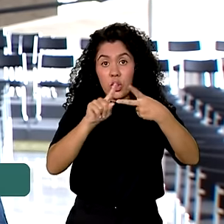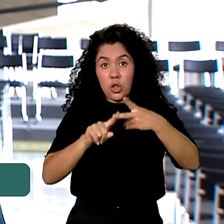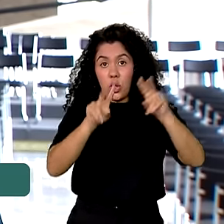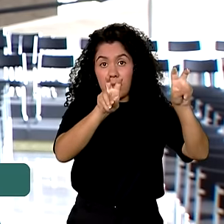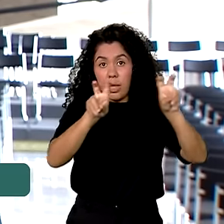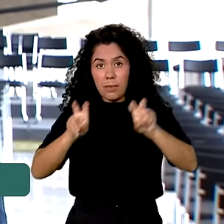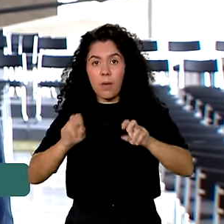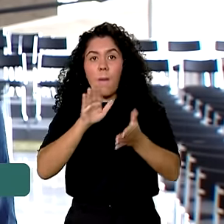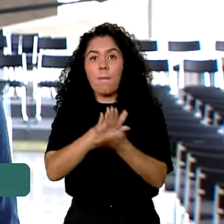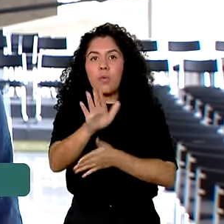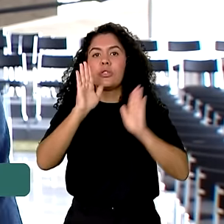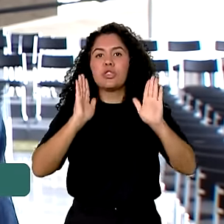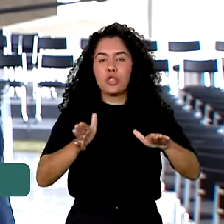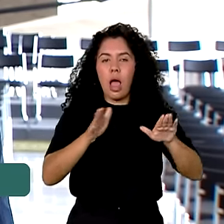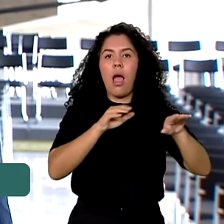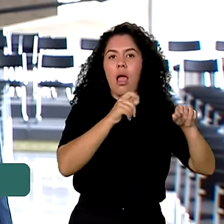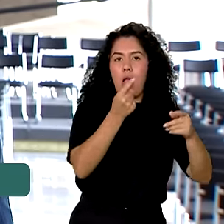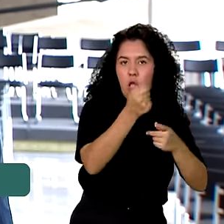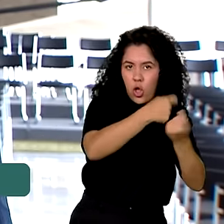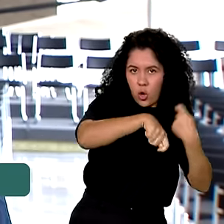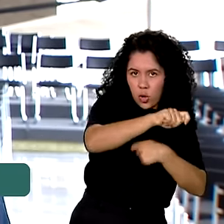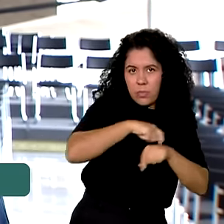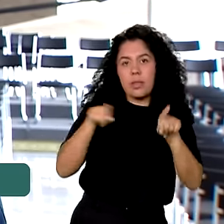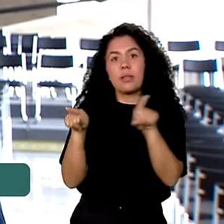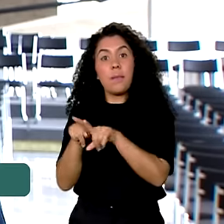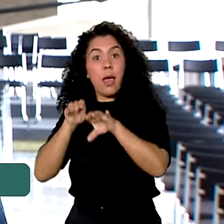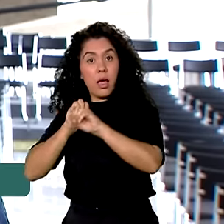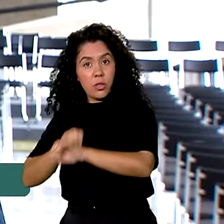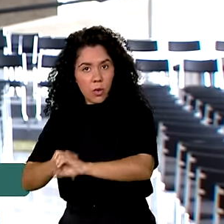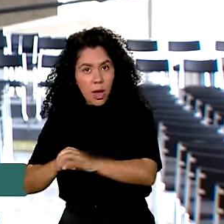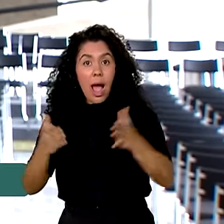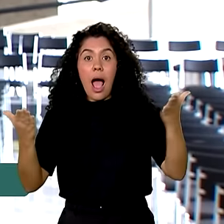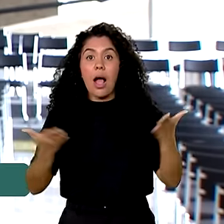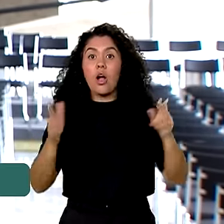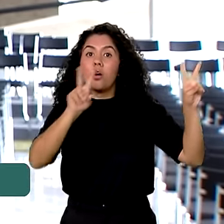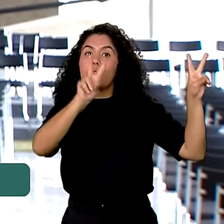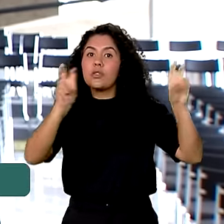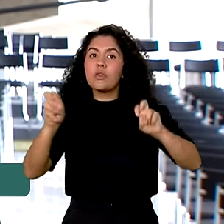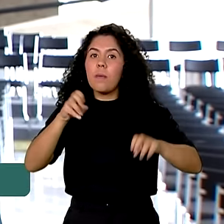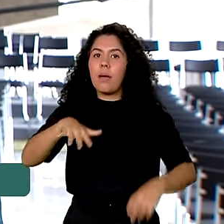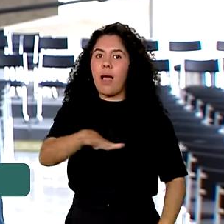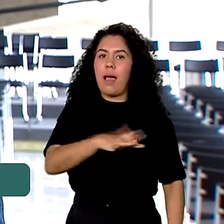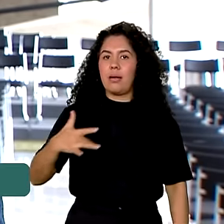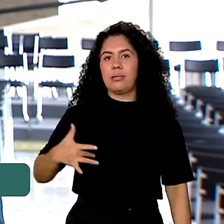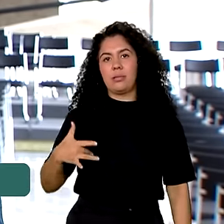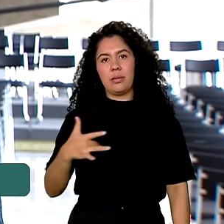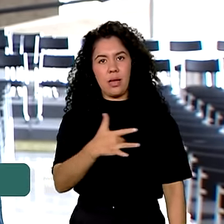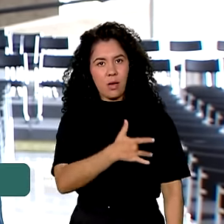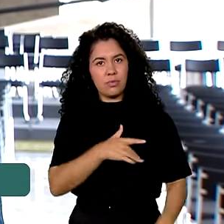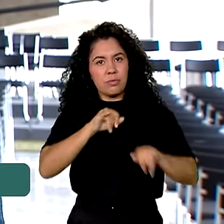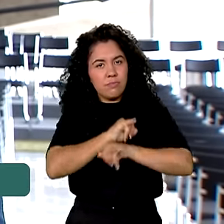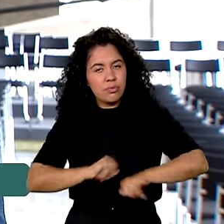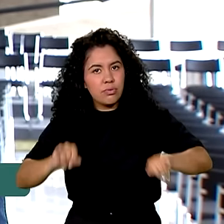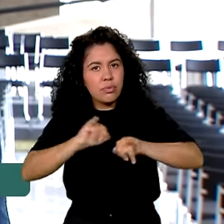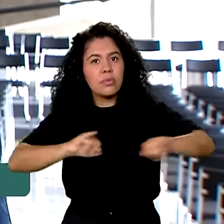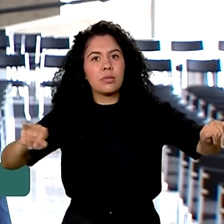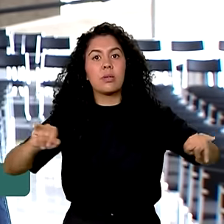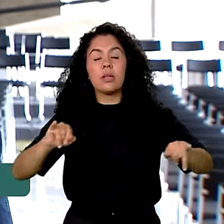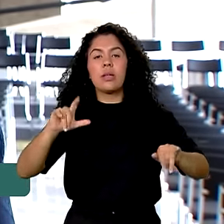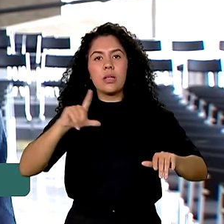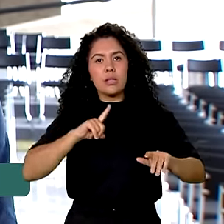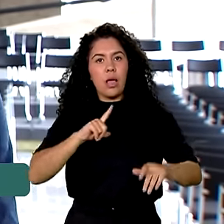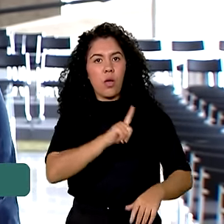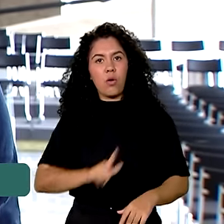economia e educação. Agora são os avanços na saúde. A campanha reforça o empenho do governo federal no